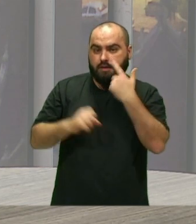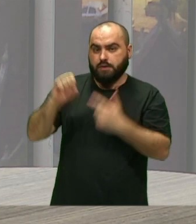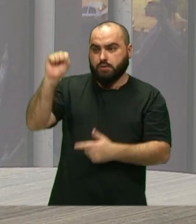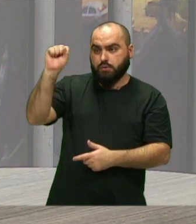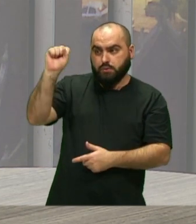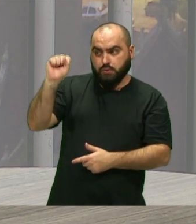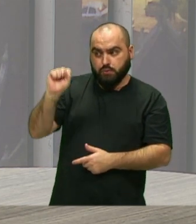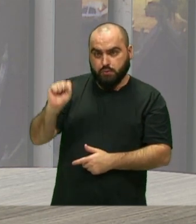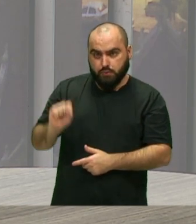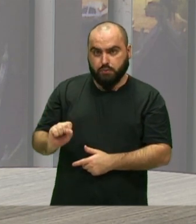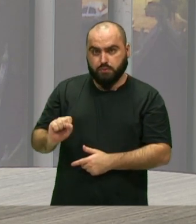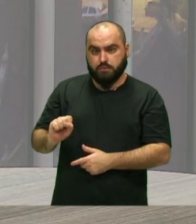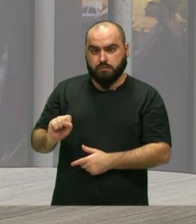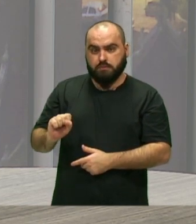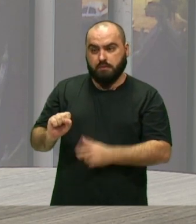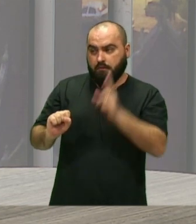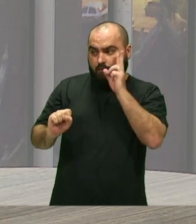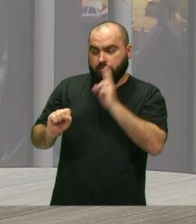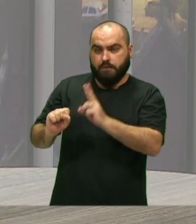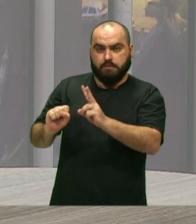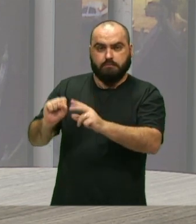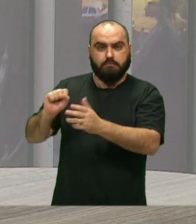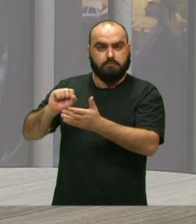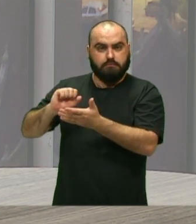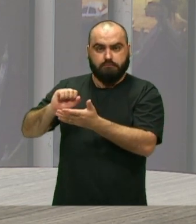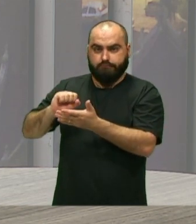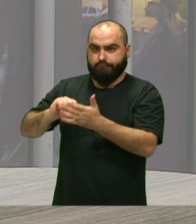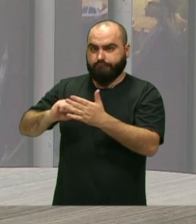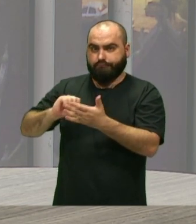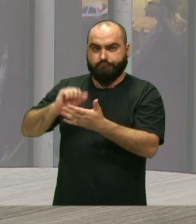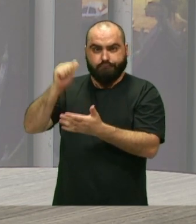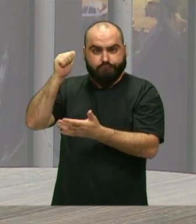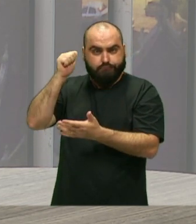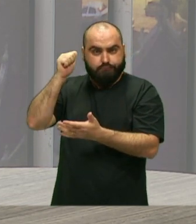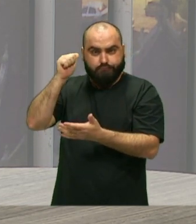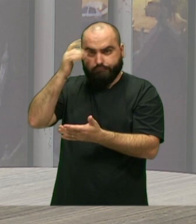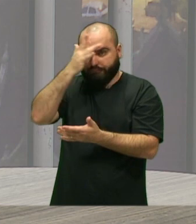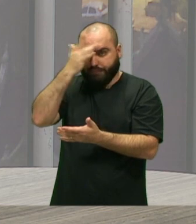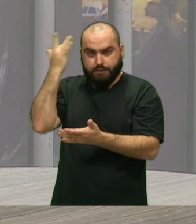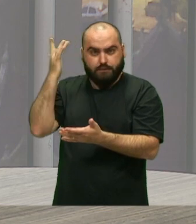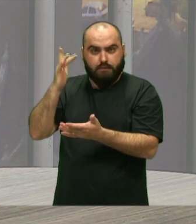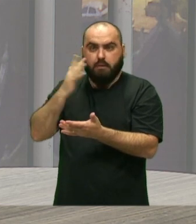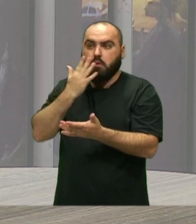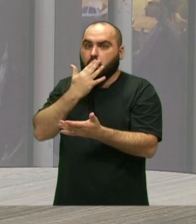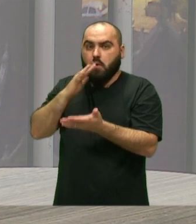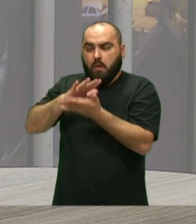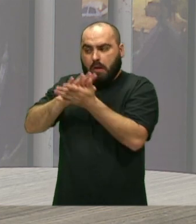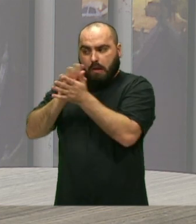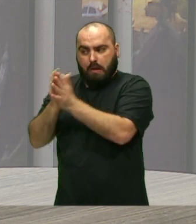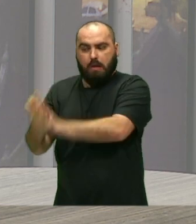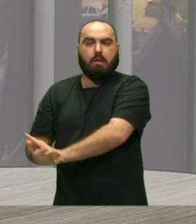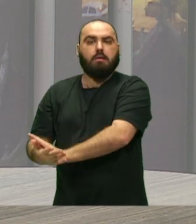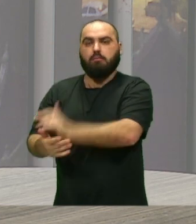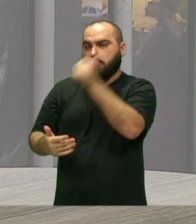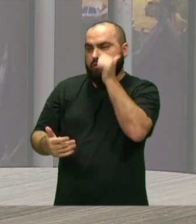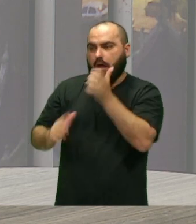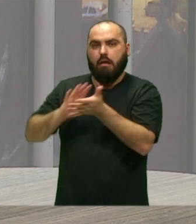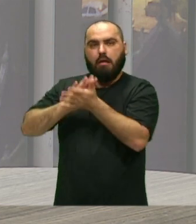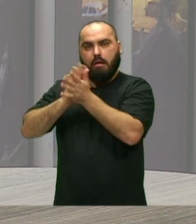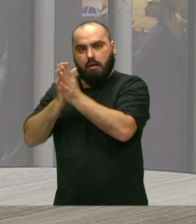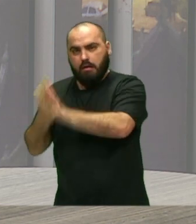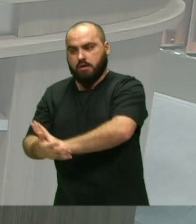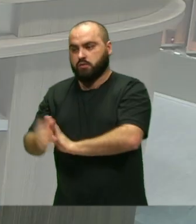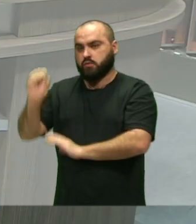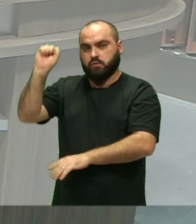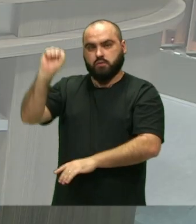racismo Né? Ele é cotidiano Mas muitas As mulheres Também estão sujeitas A esse sofrimento Cotidiano Aqui na região